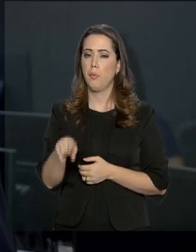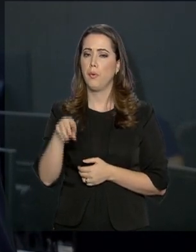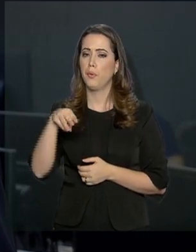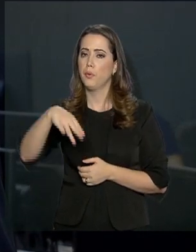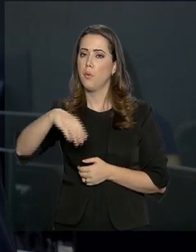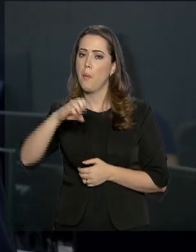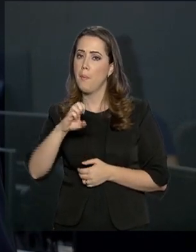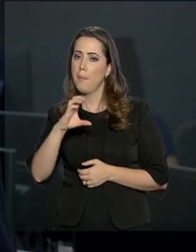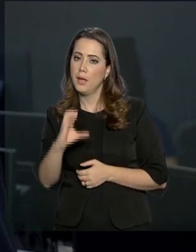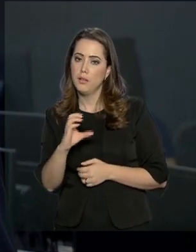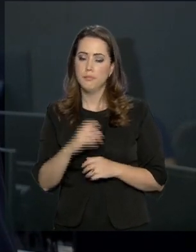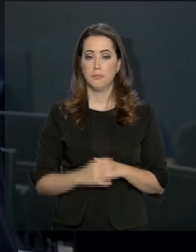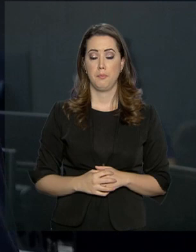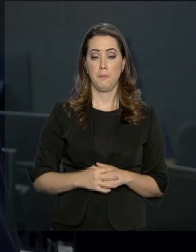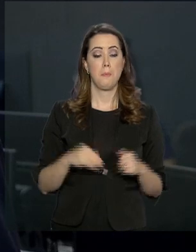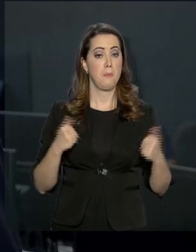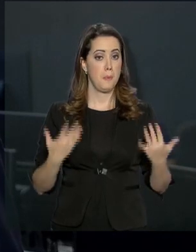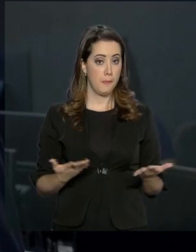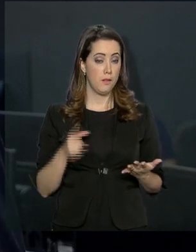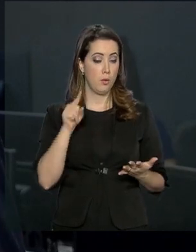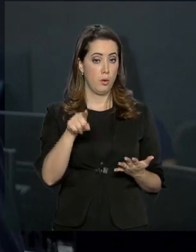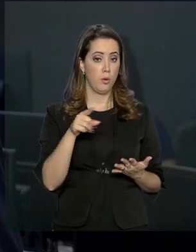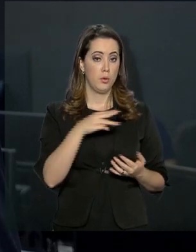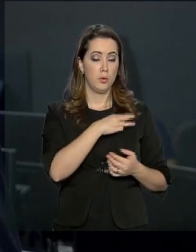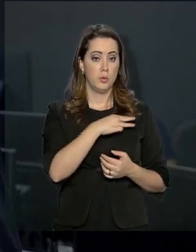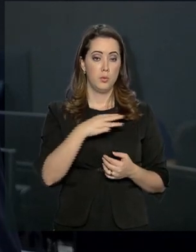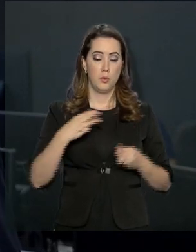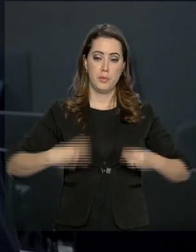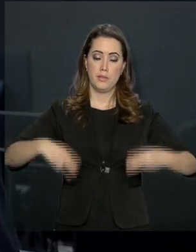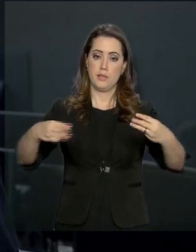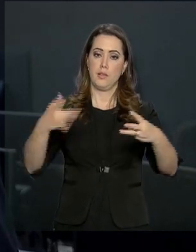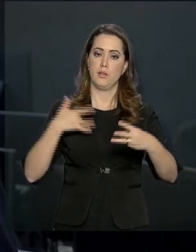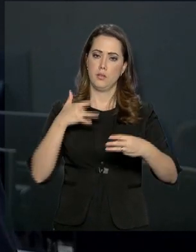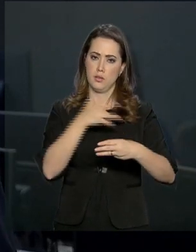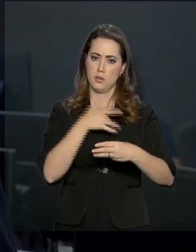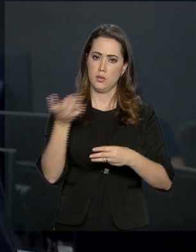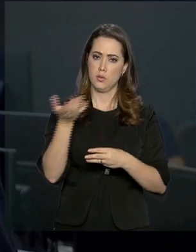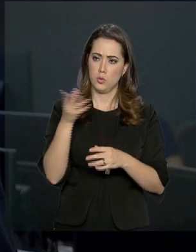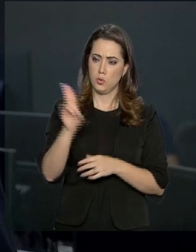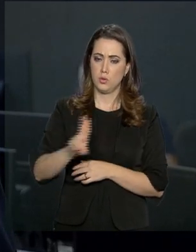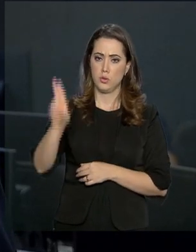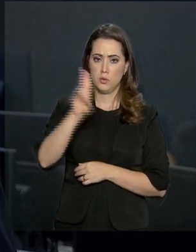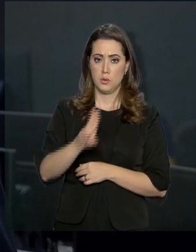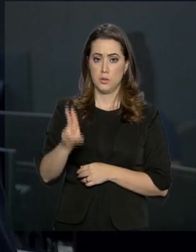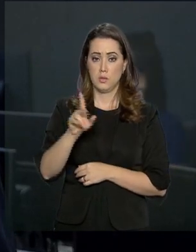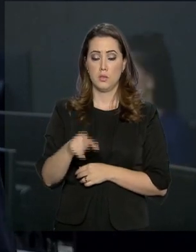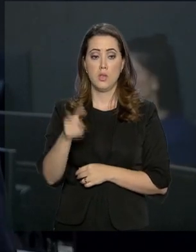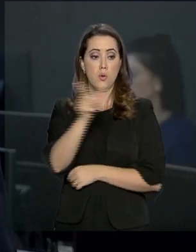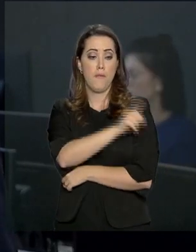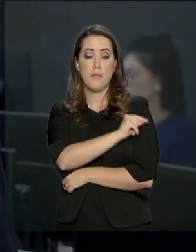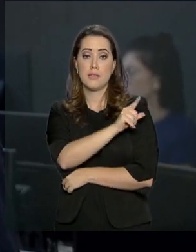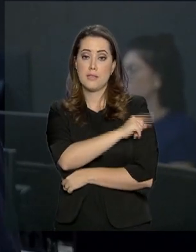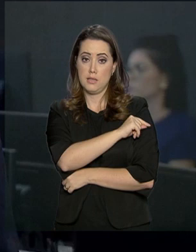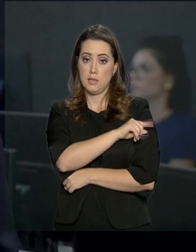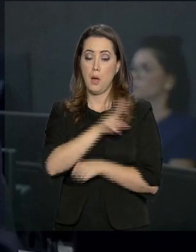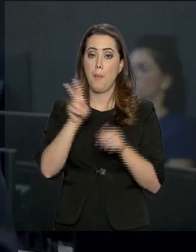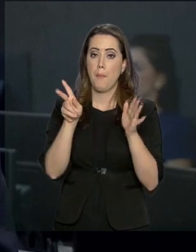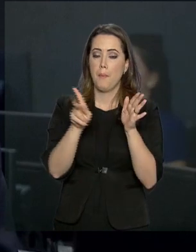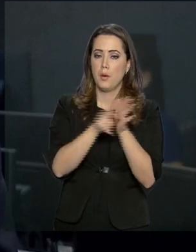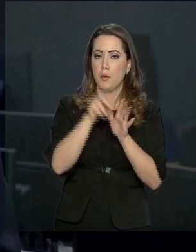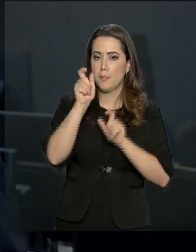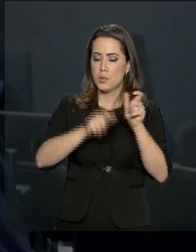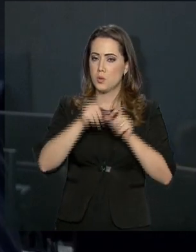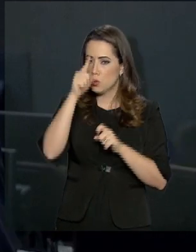.br. E o Ministério da Saúde decidiu incorporar a vacina pneumocócica conjugada 13 valente em